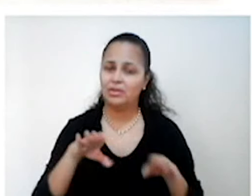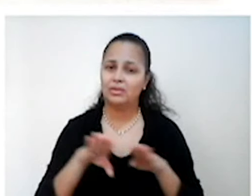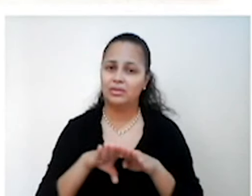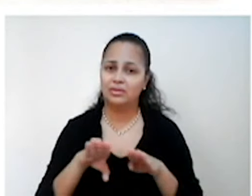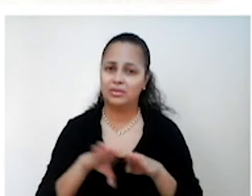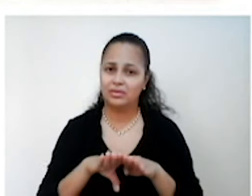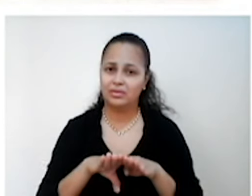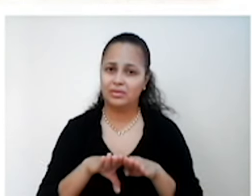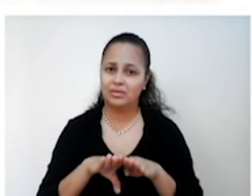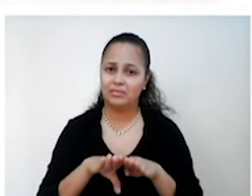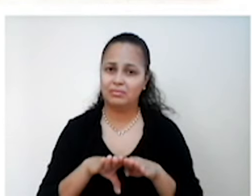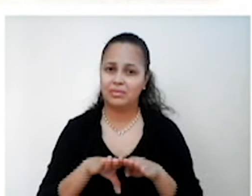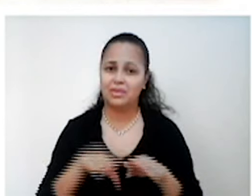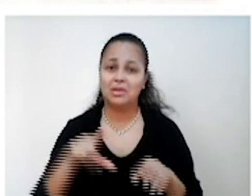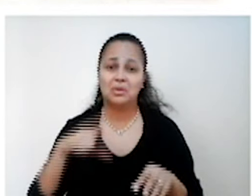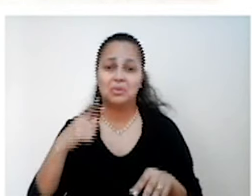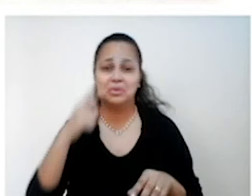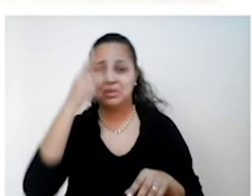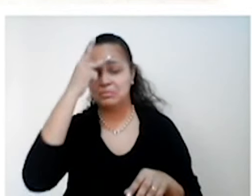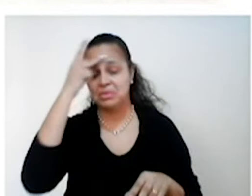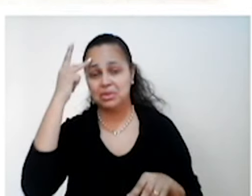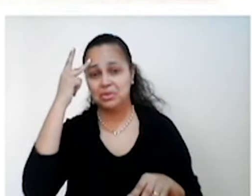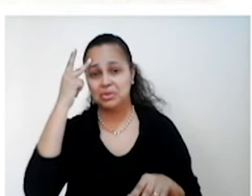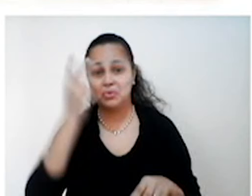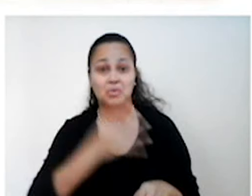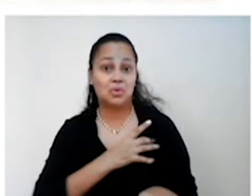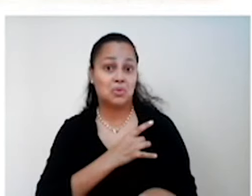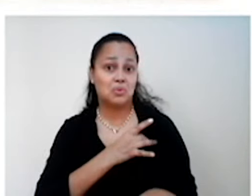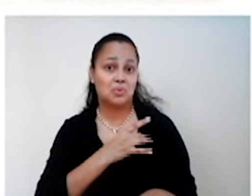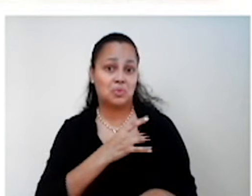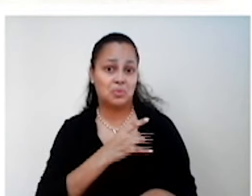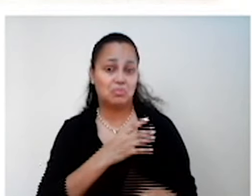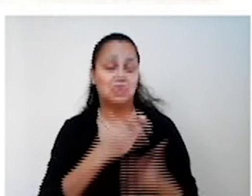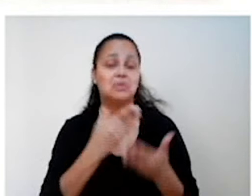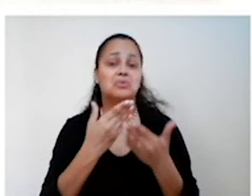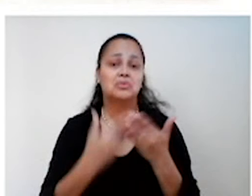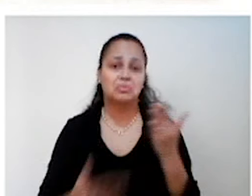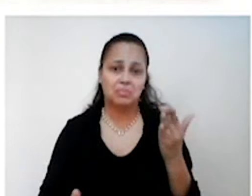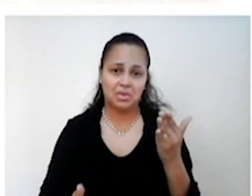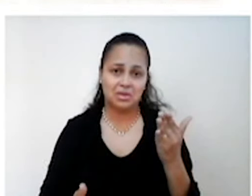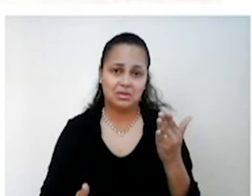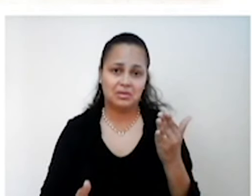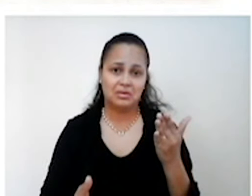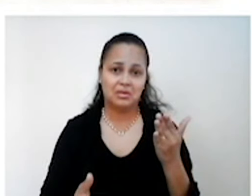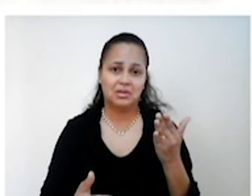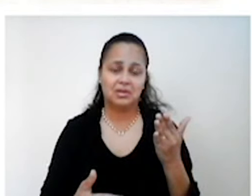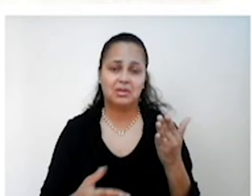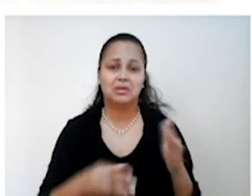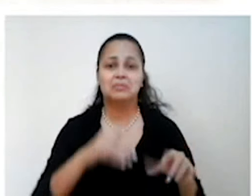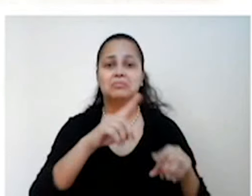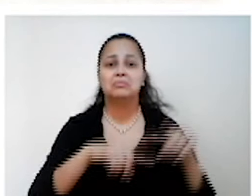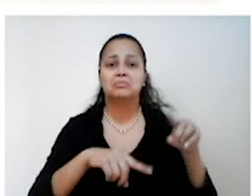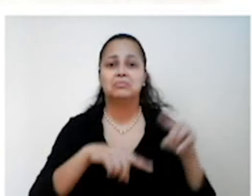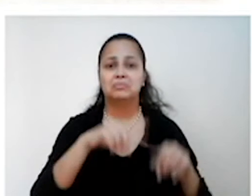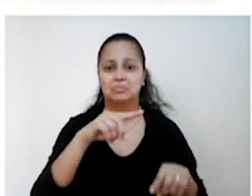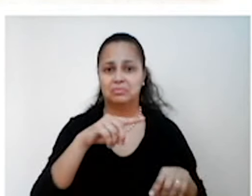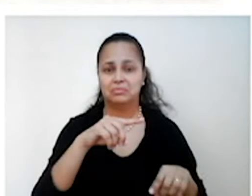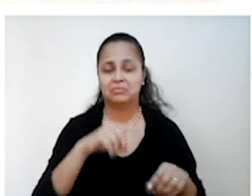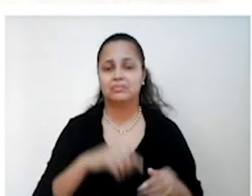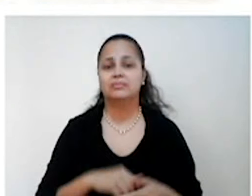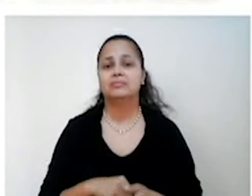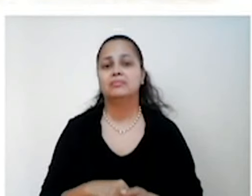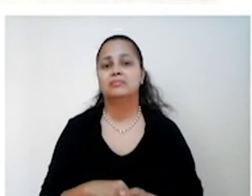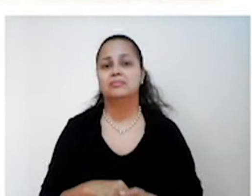média, amedrontados com a queda de seu padrão de vida e com a possibilidade de perder os seus bens, caso houvesse uma revolução